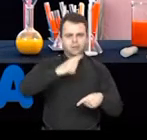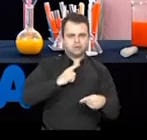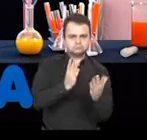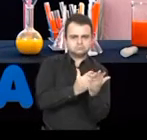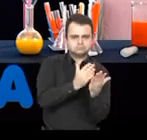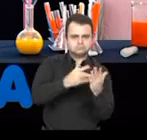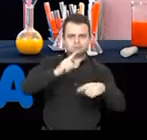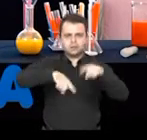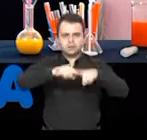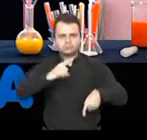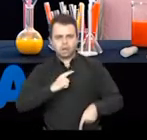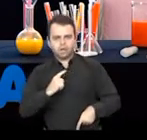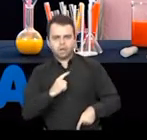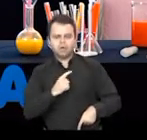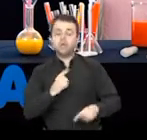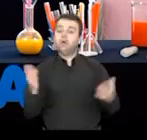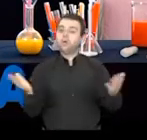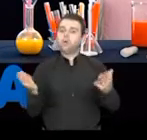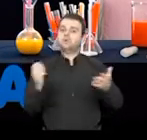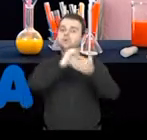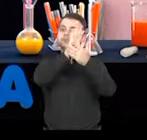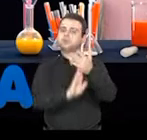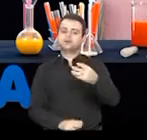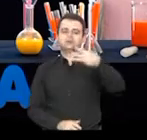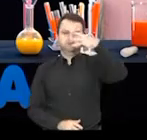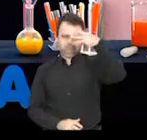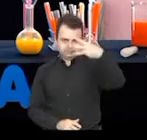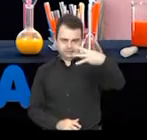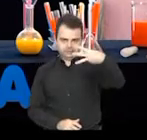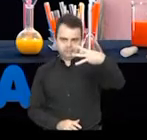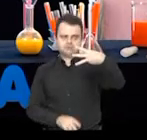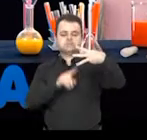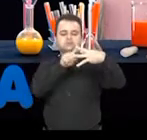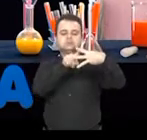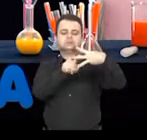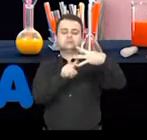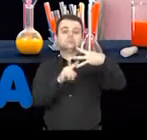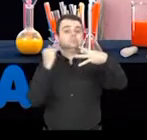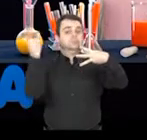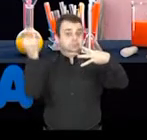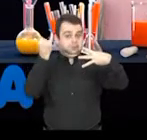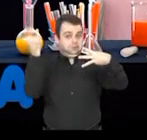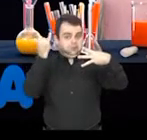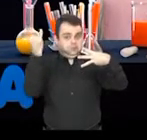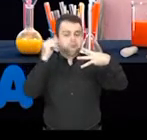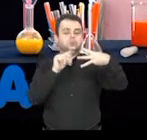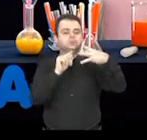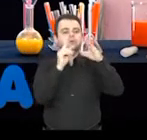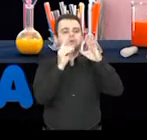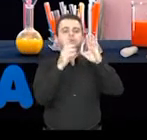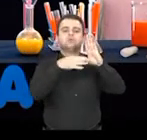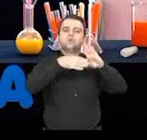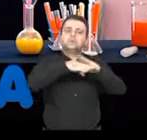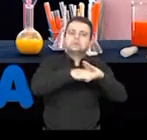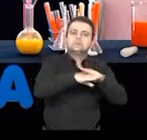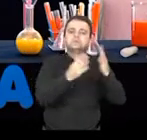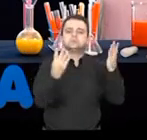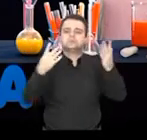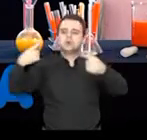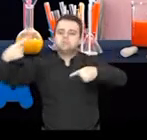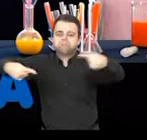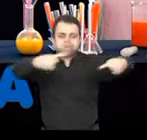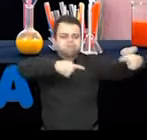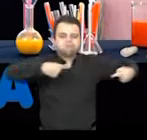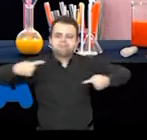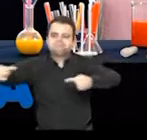estudos na mão? Nós veremos hoje três atividades que seriam importantes em relação aos conceitos ou até mesmo